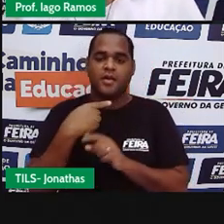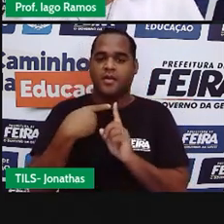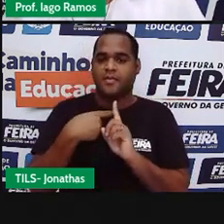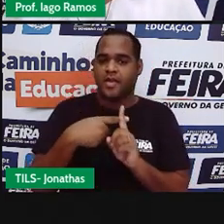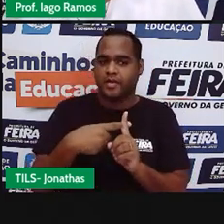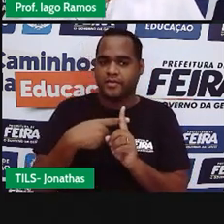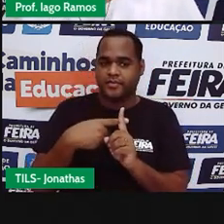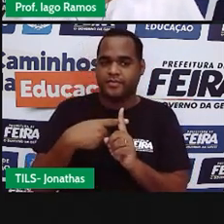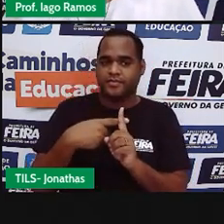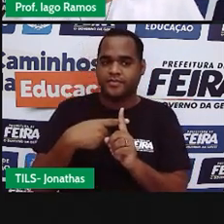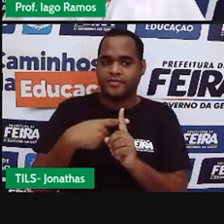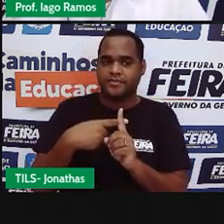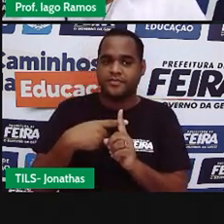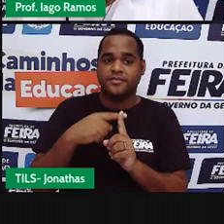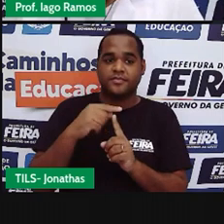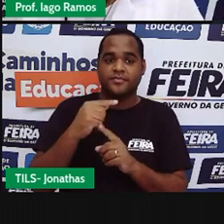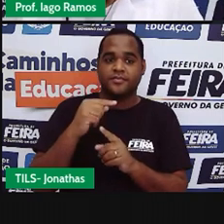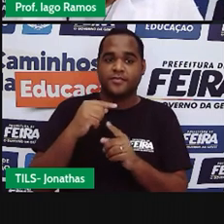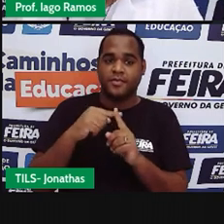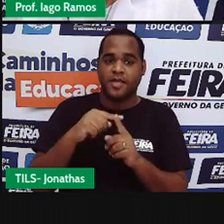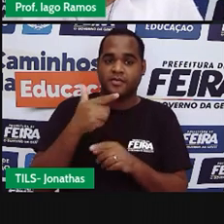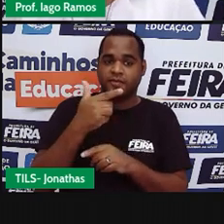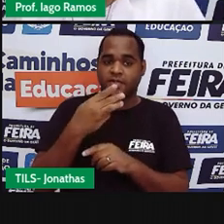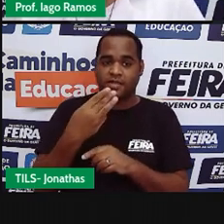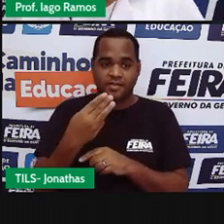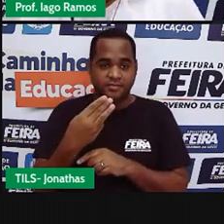mais o ângulo 23,